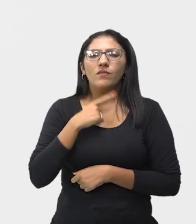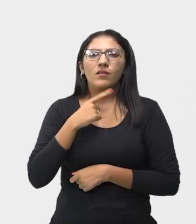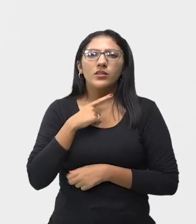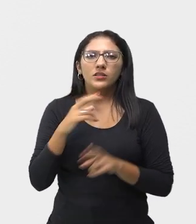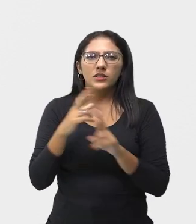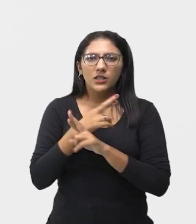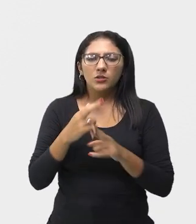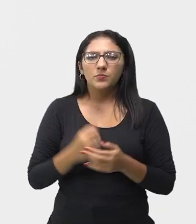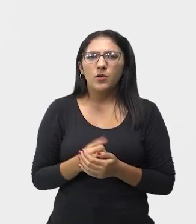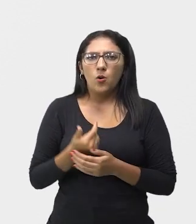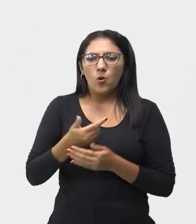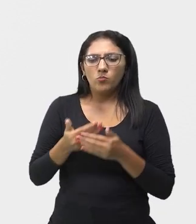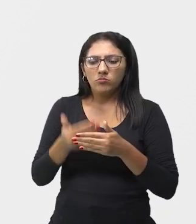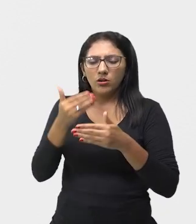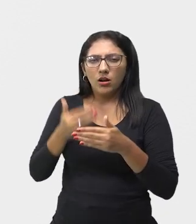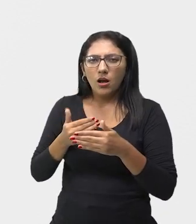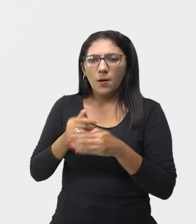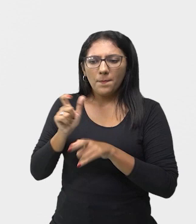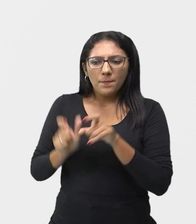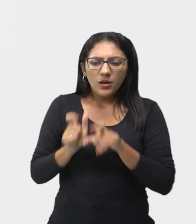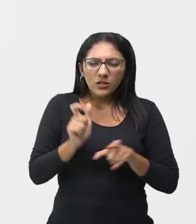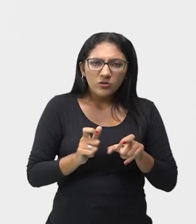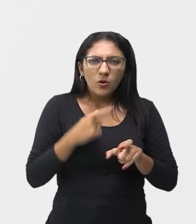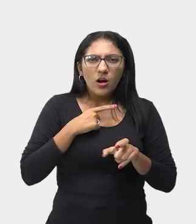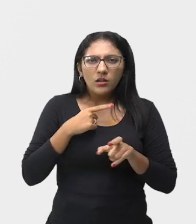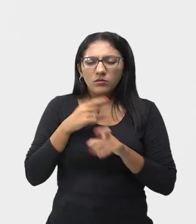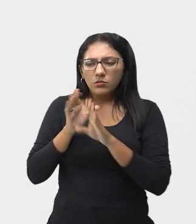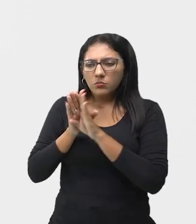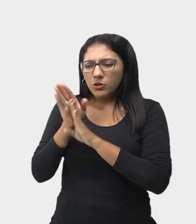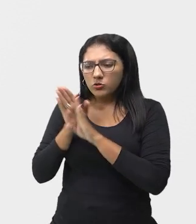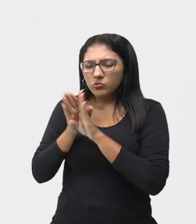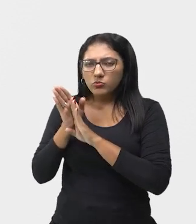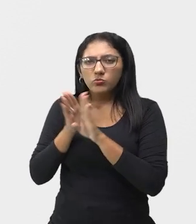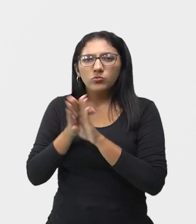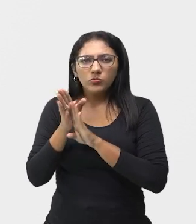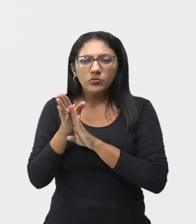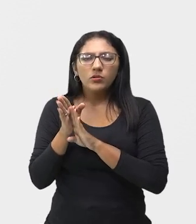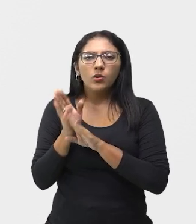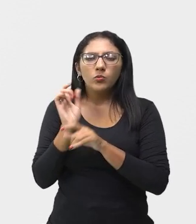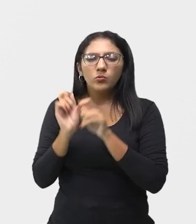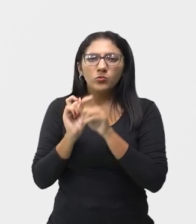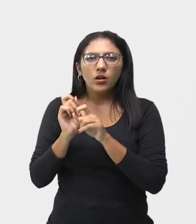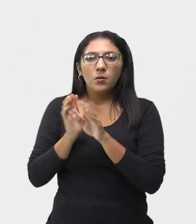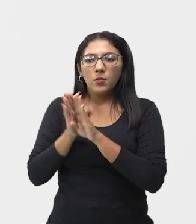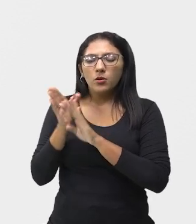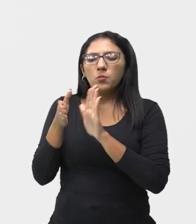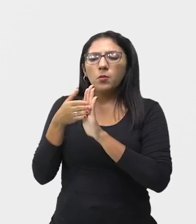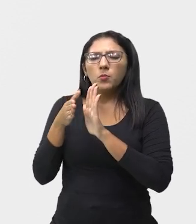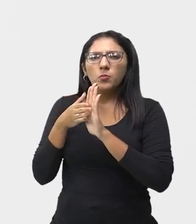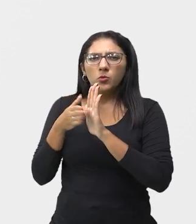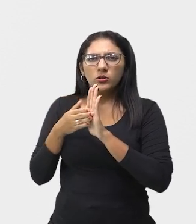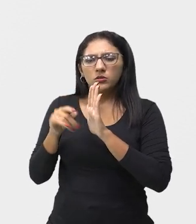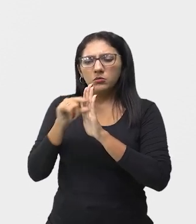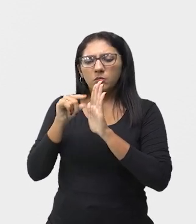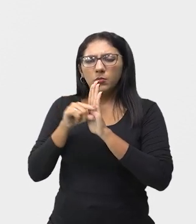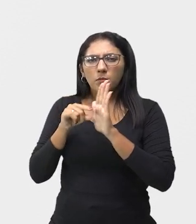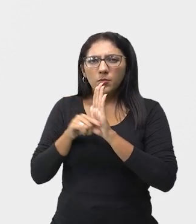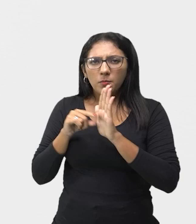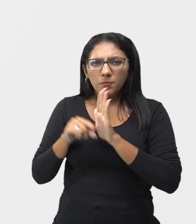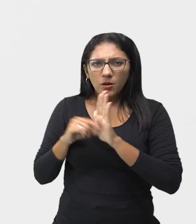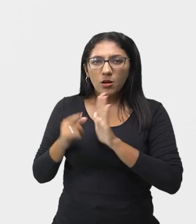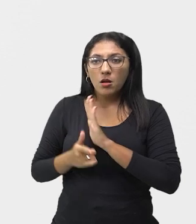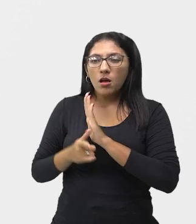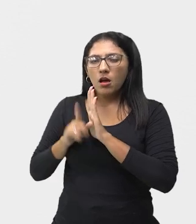em que os personagens têm uma instrução, ou seja, vai ter uma proposta clara pelo